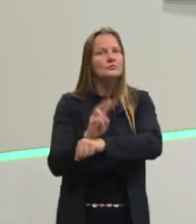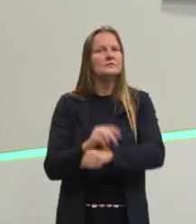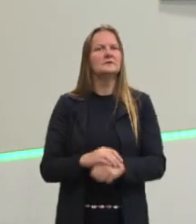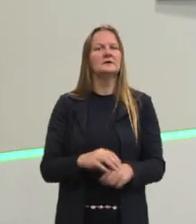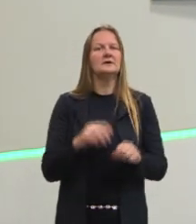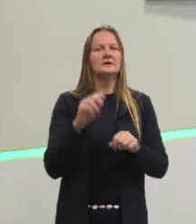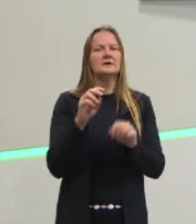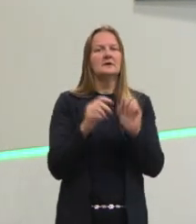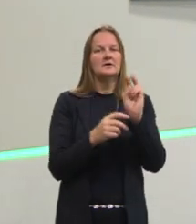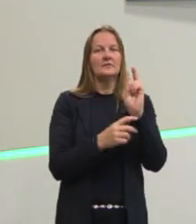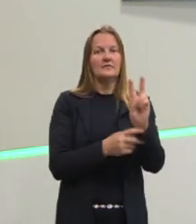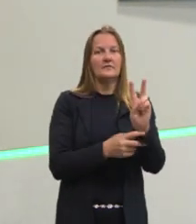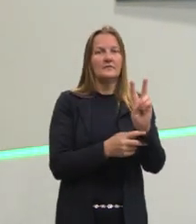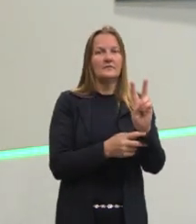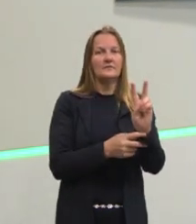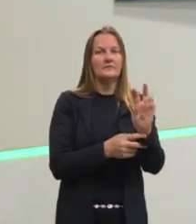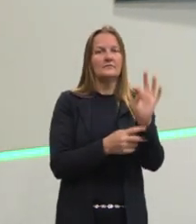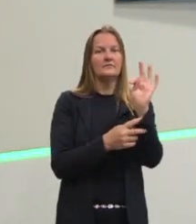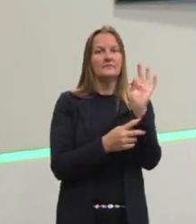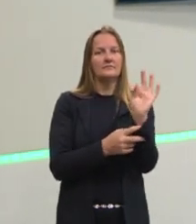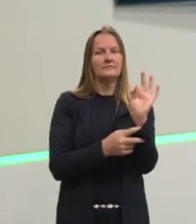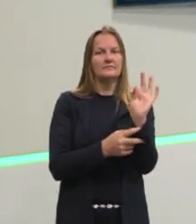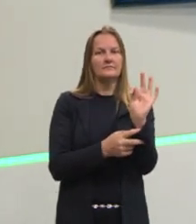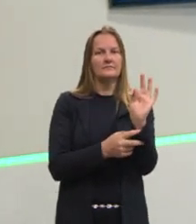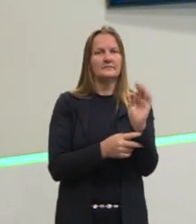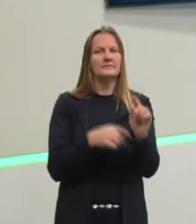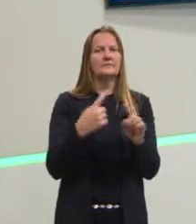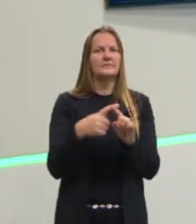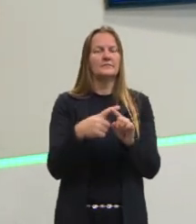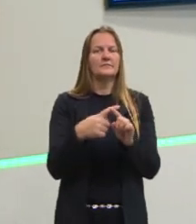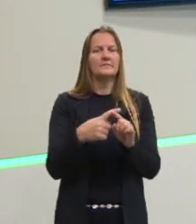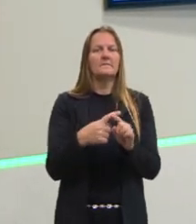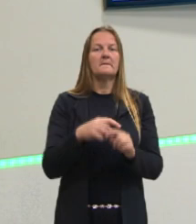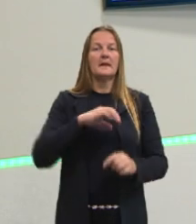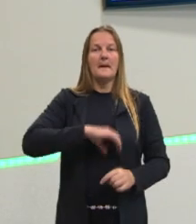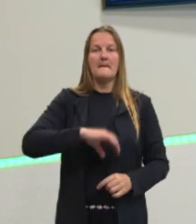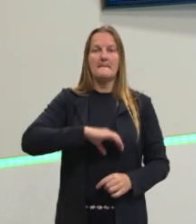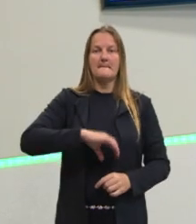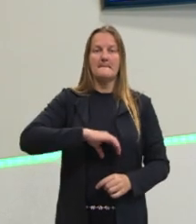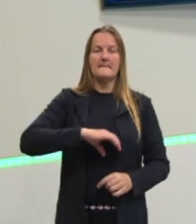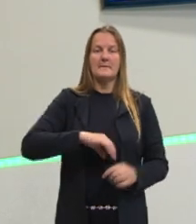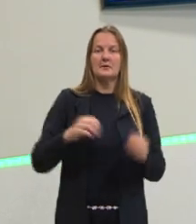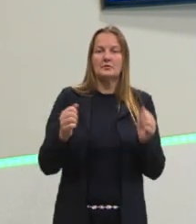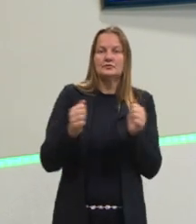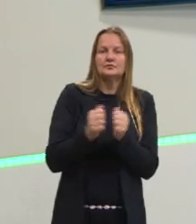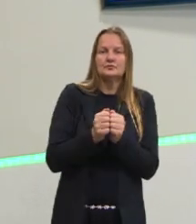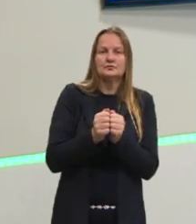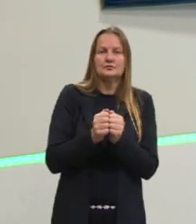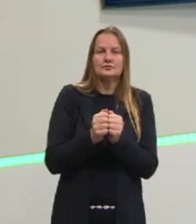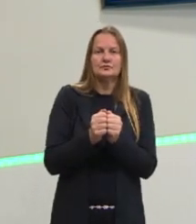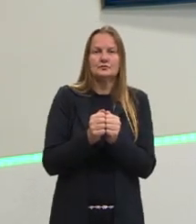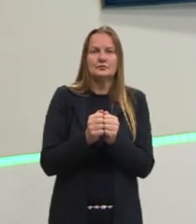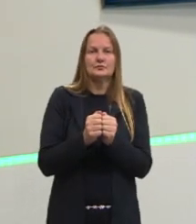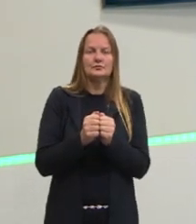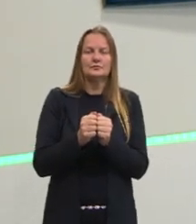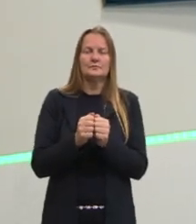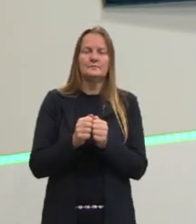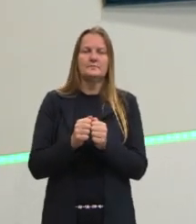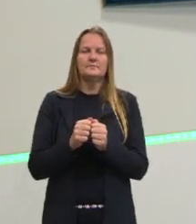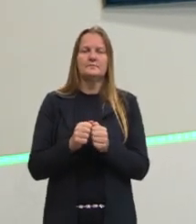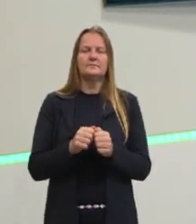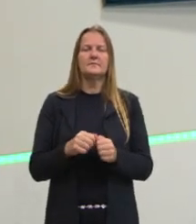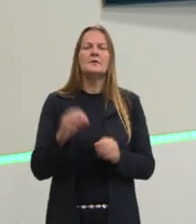e LAT, porque na língua portuguesa, quando elas estão acompanhadas pela letrinha I, nós